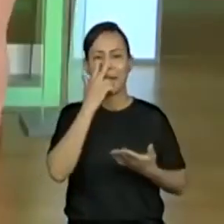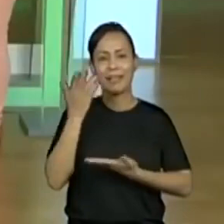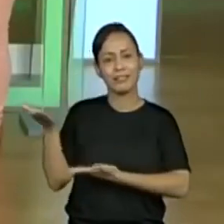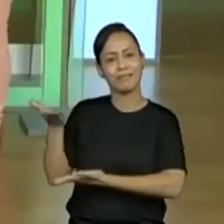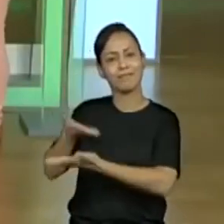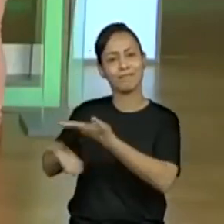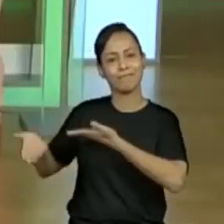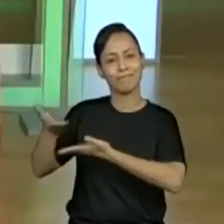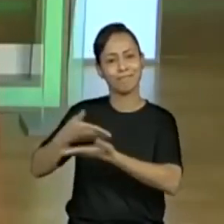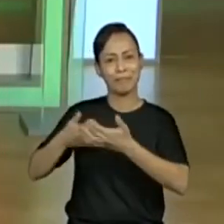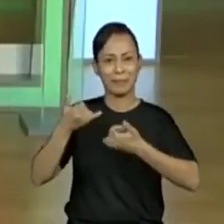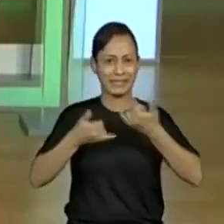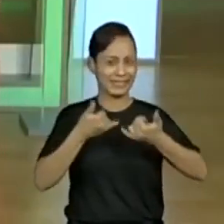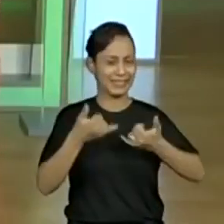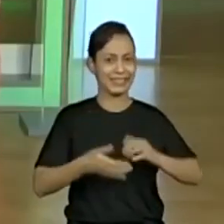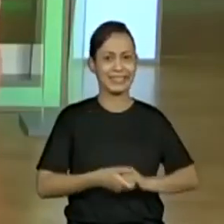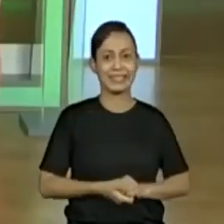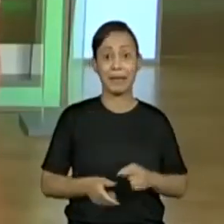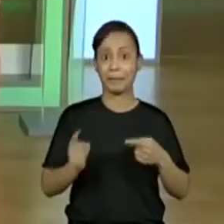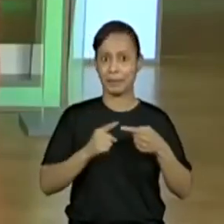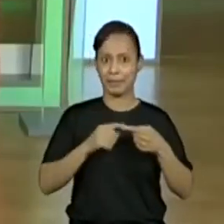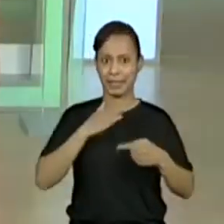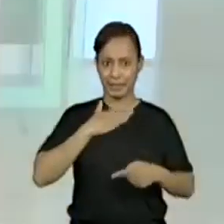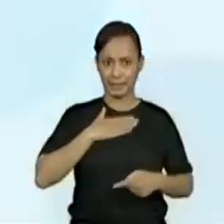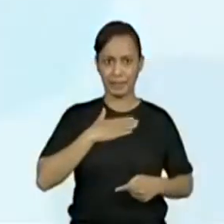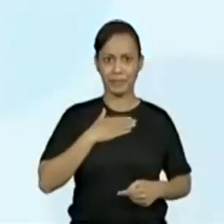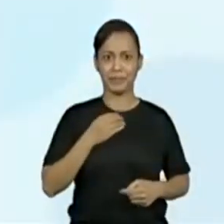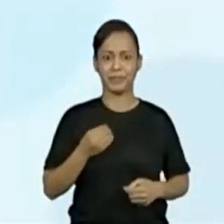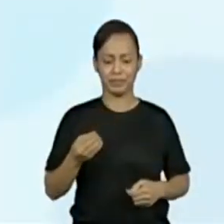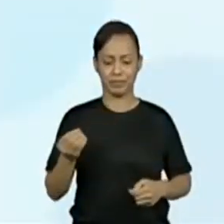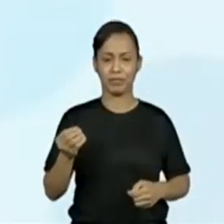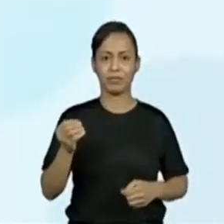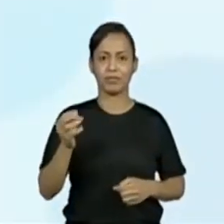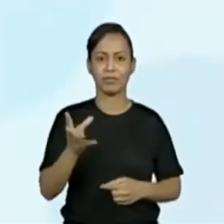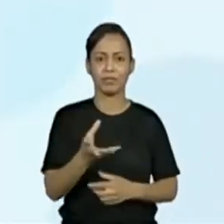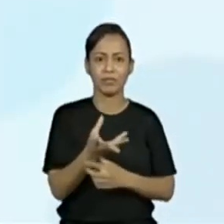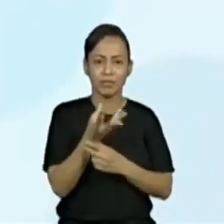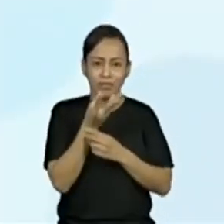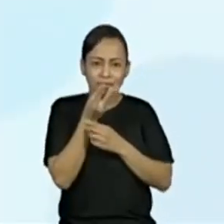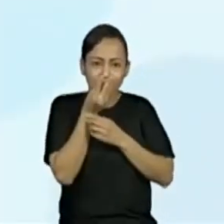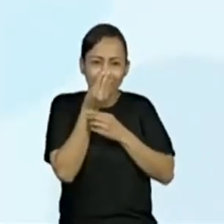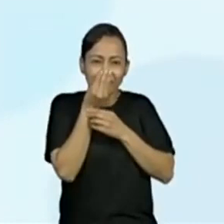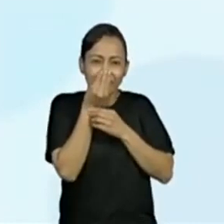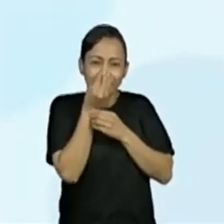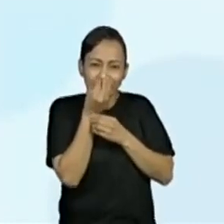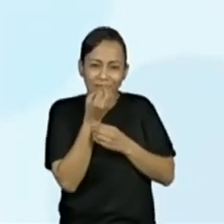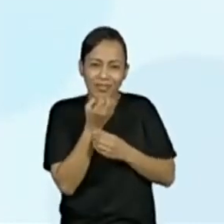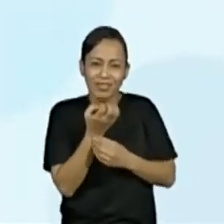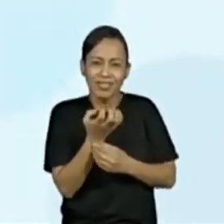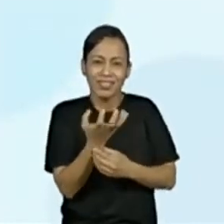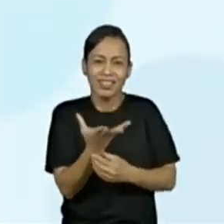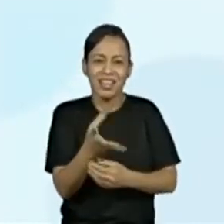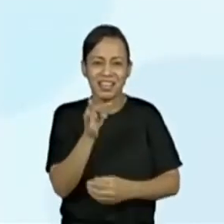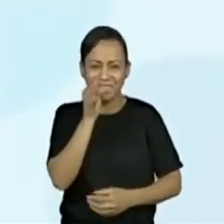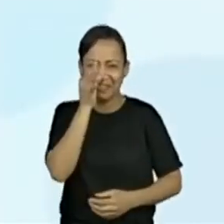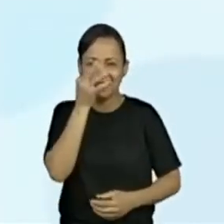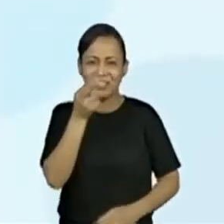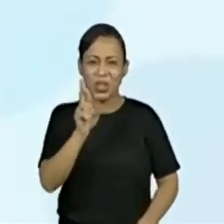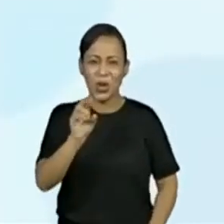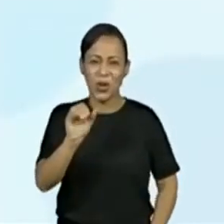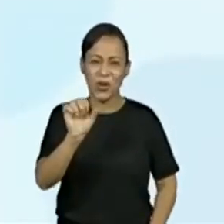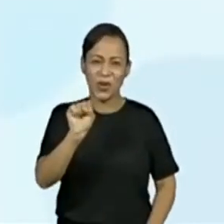conosco. Sim. Olha só, eu vou ler a primeira. Roseira, dá-me uma rosa. Craveiro, dá-me um botão.